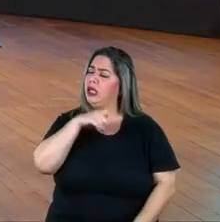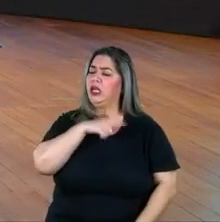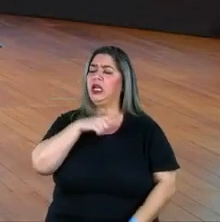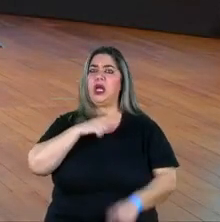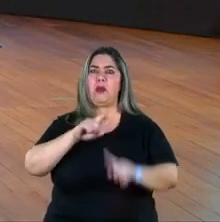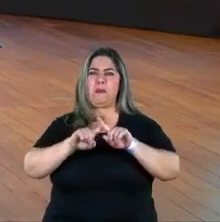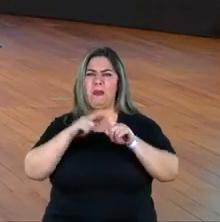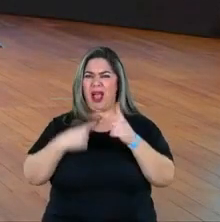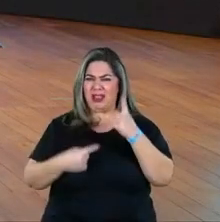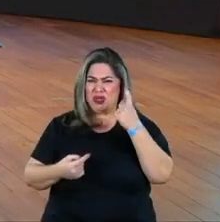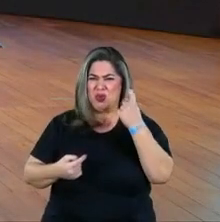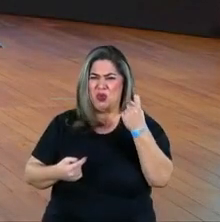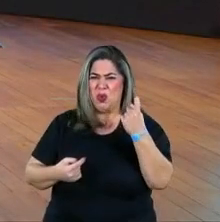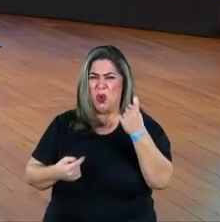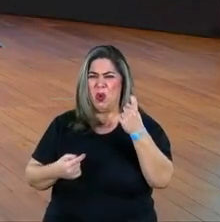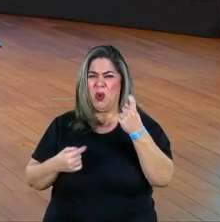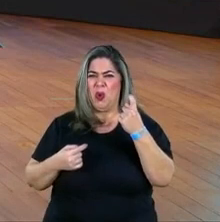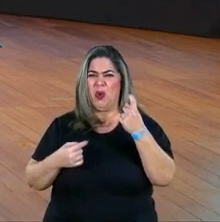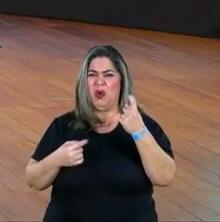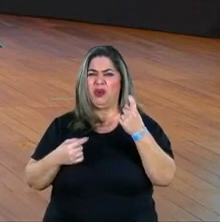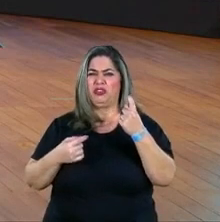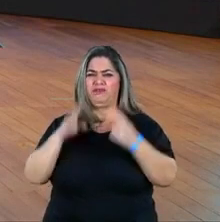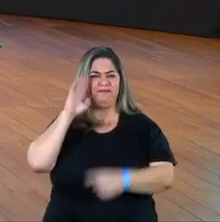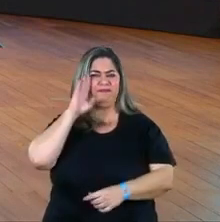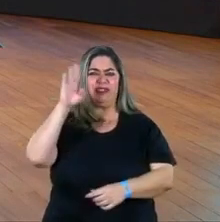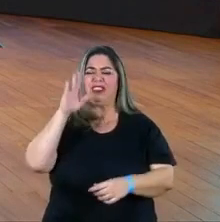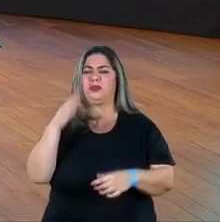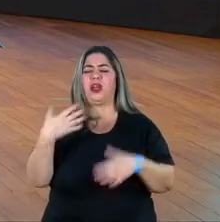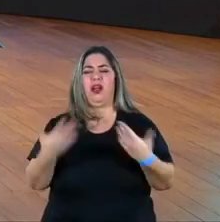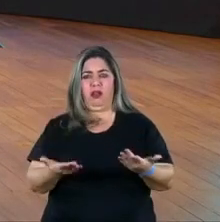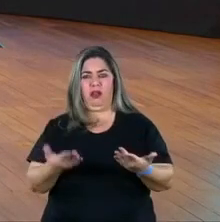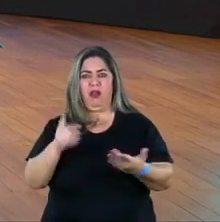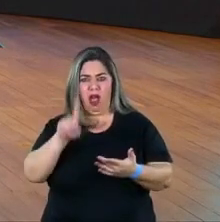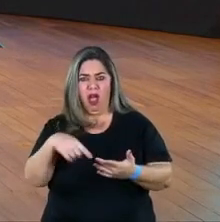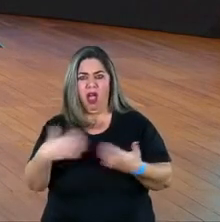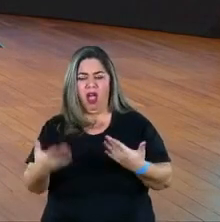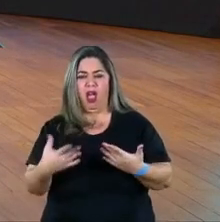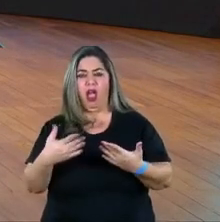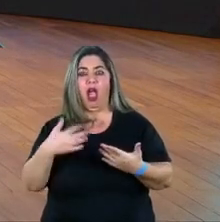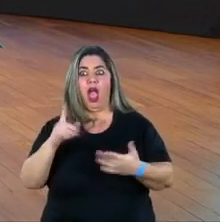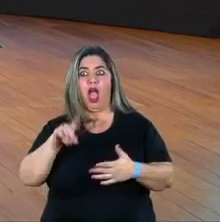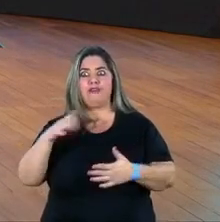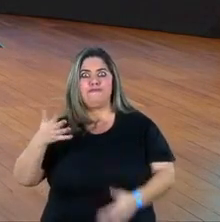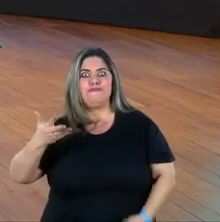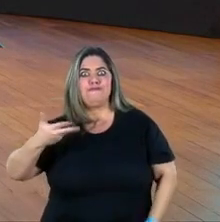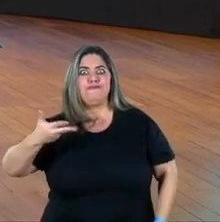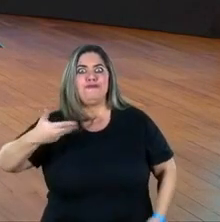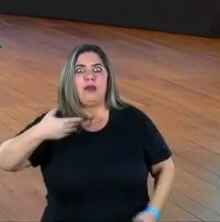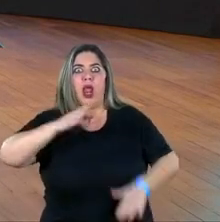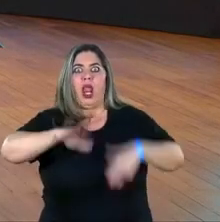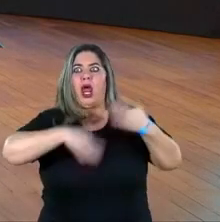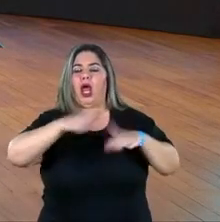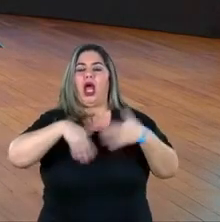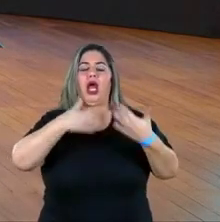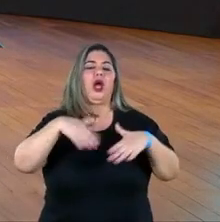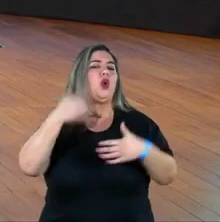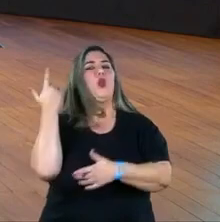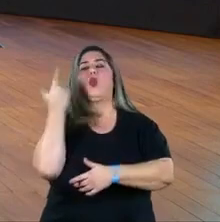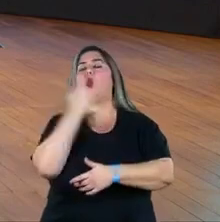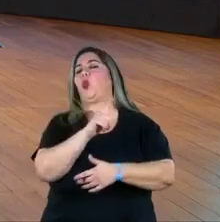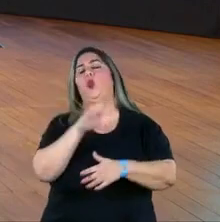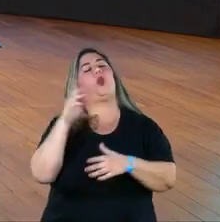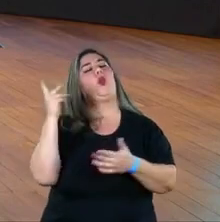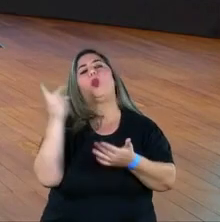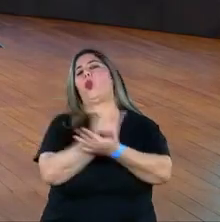mas ela não é o causador da fome, como a gente está percebendo. né? Ela é um acelerador de um processo que era inevitável. Sim.